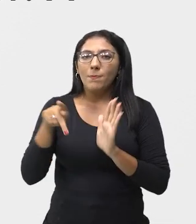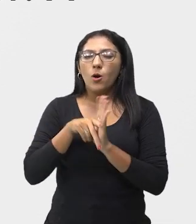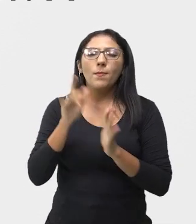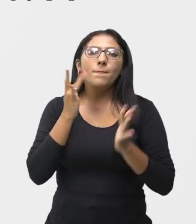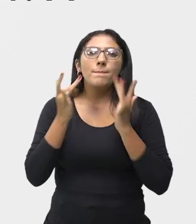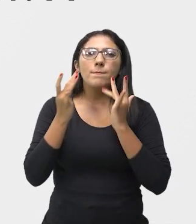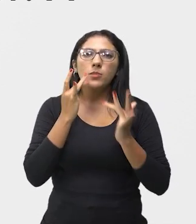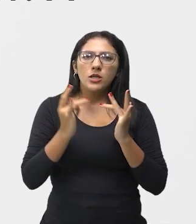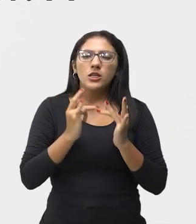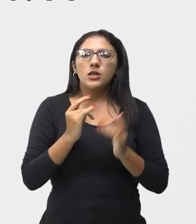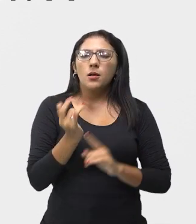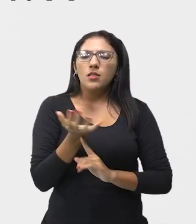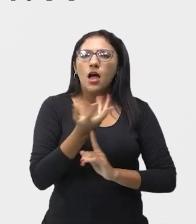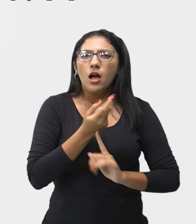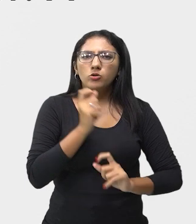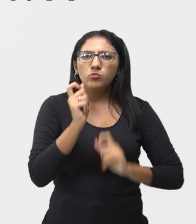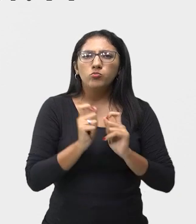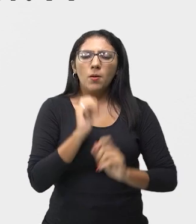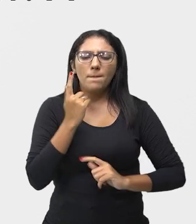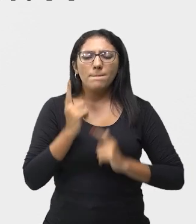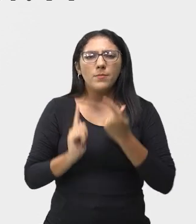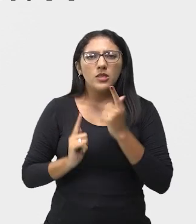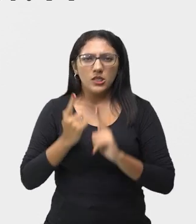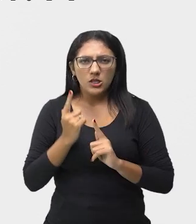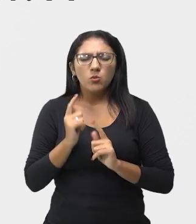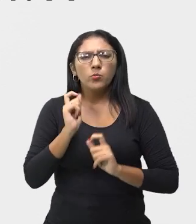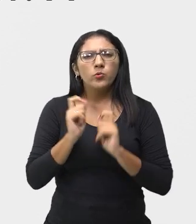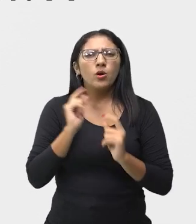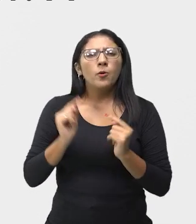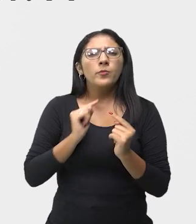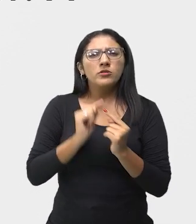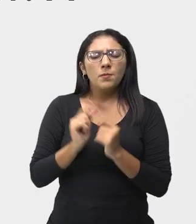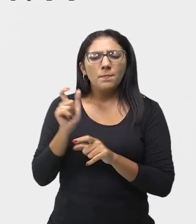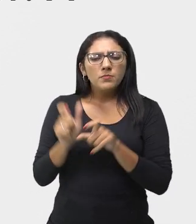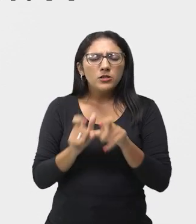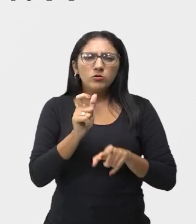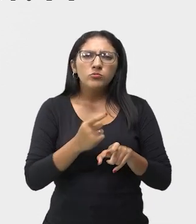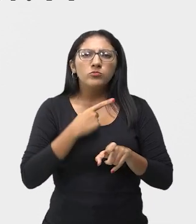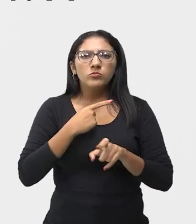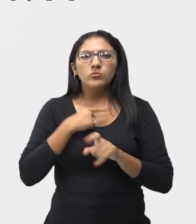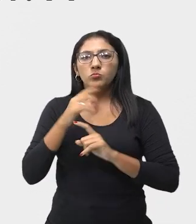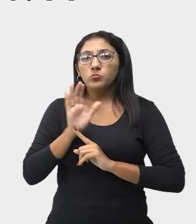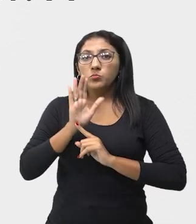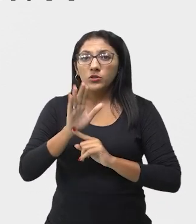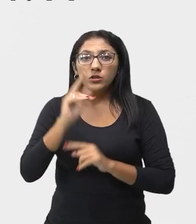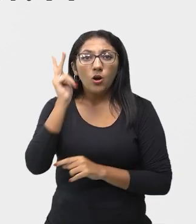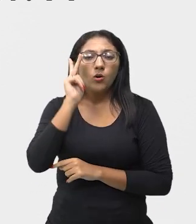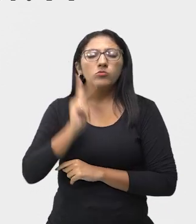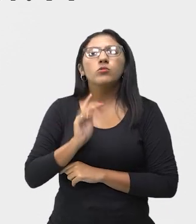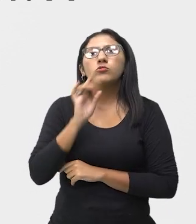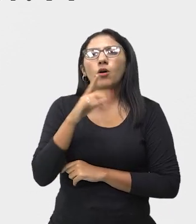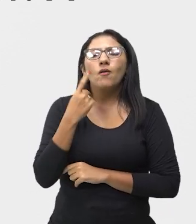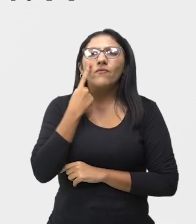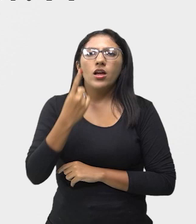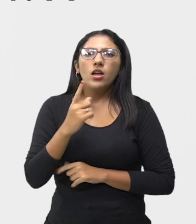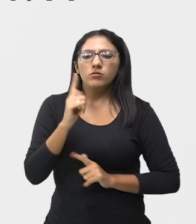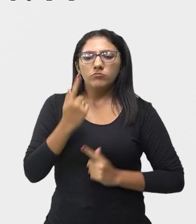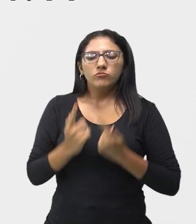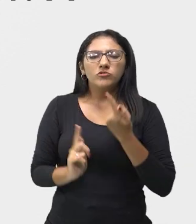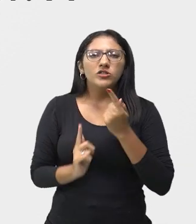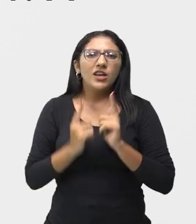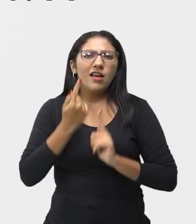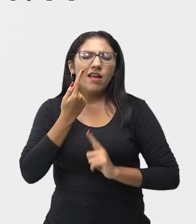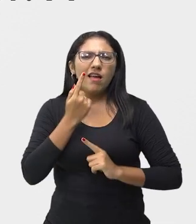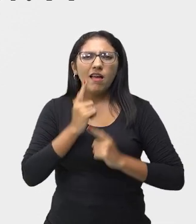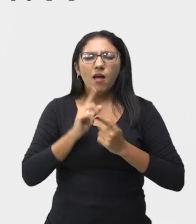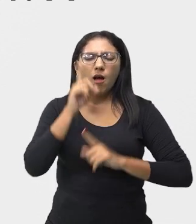mímica. Em que os atores, eles contam uma história apenas com gestos,